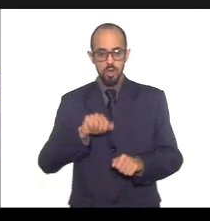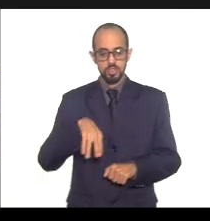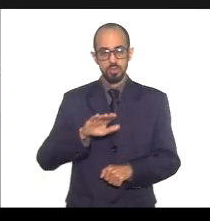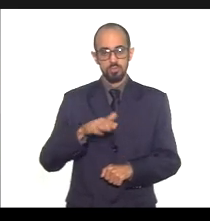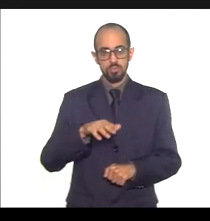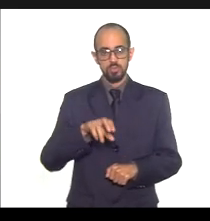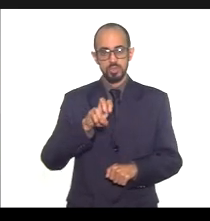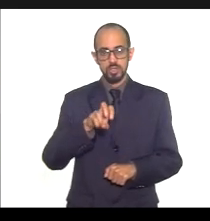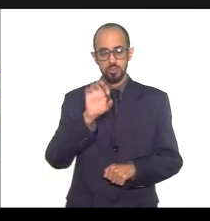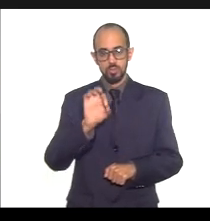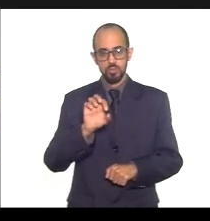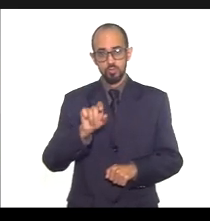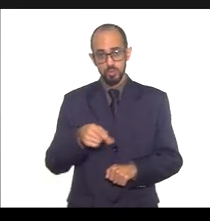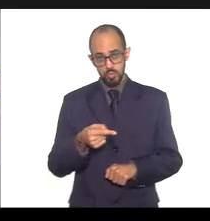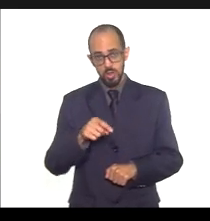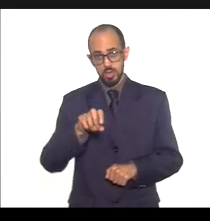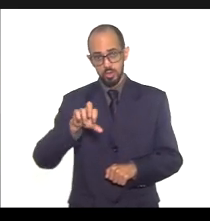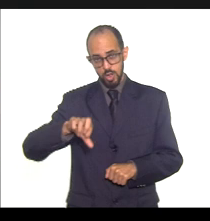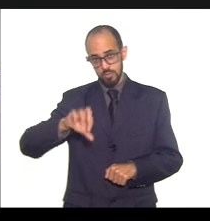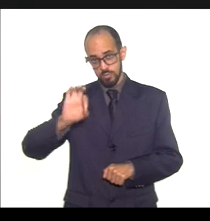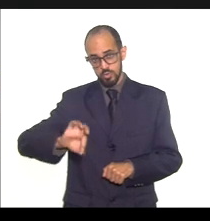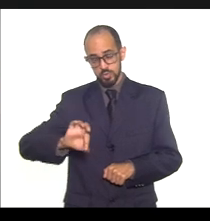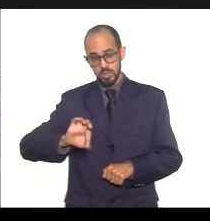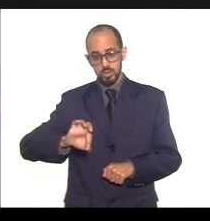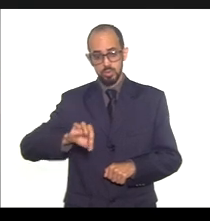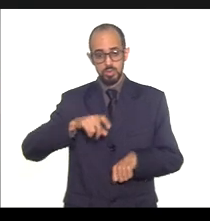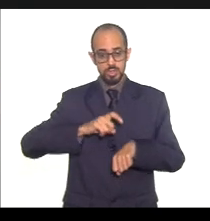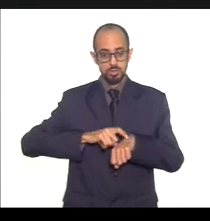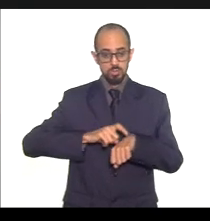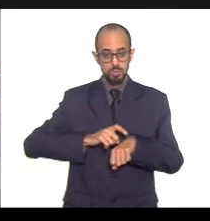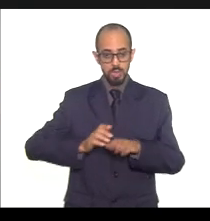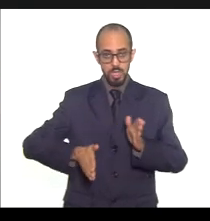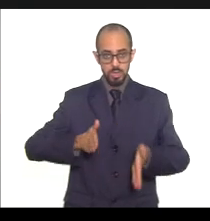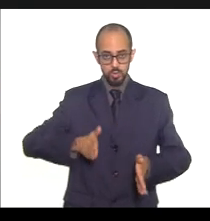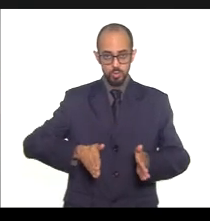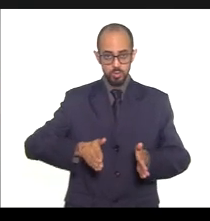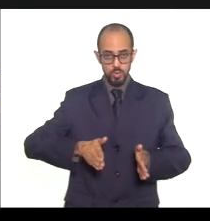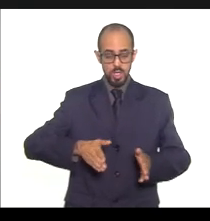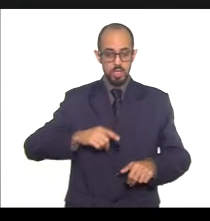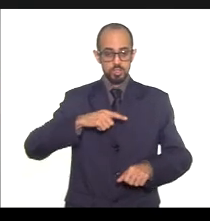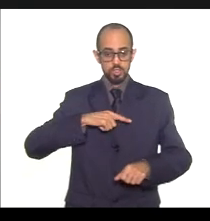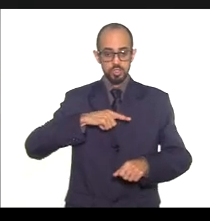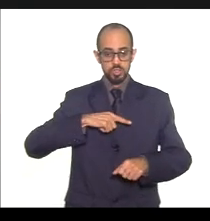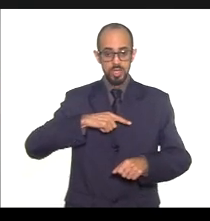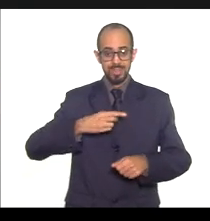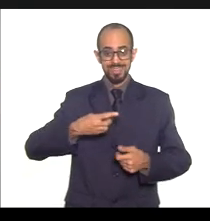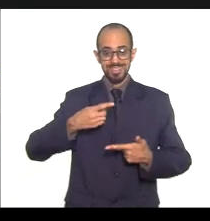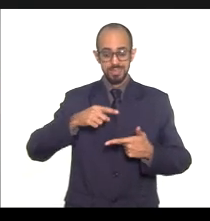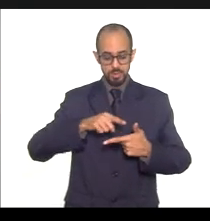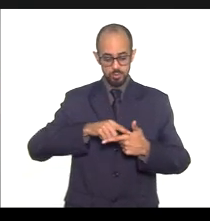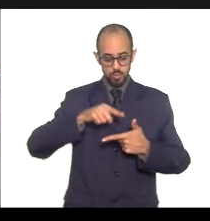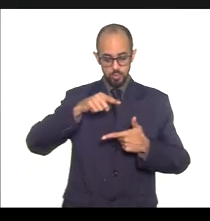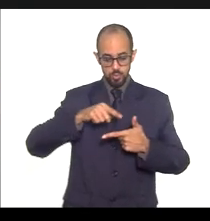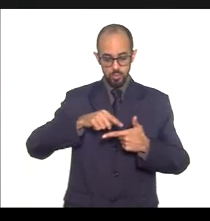,9%. Durante esse período, o estado passou por três picos de elevada transmissão da doença. A primeira